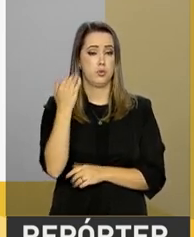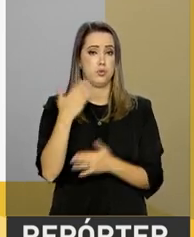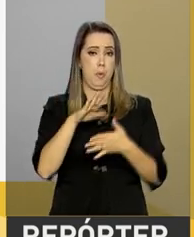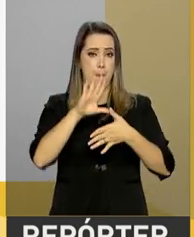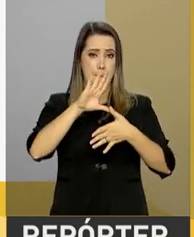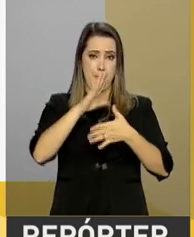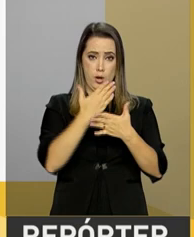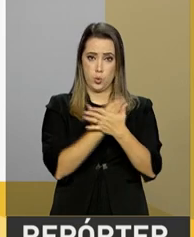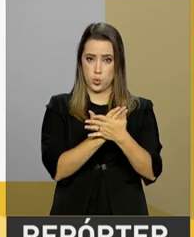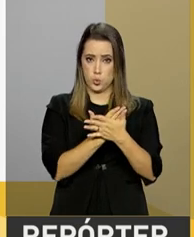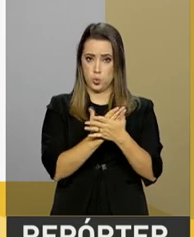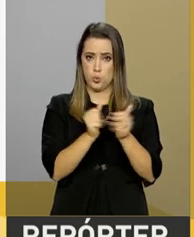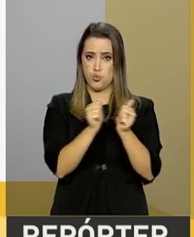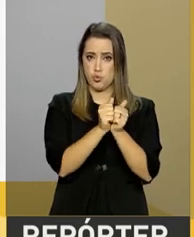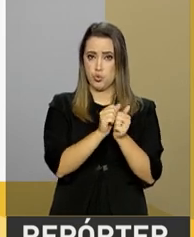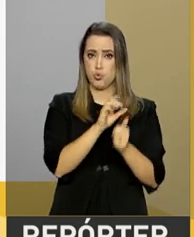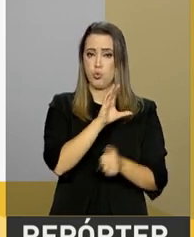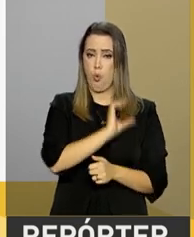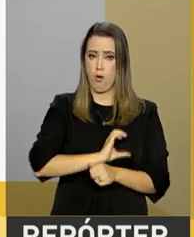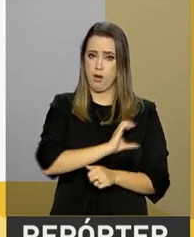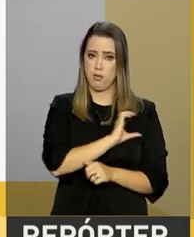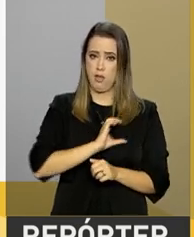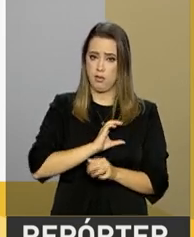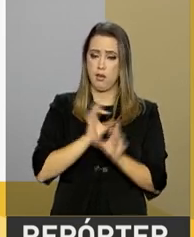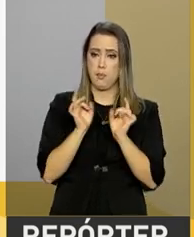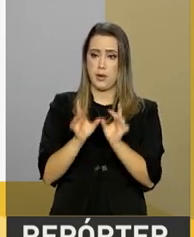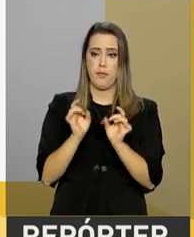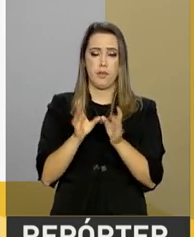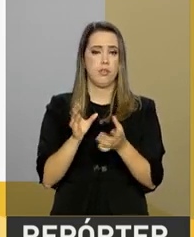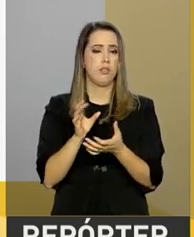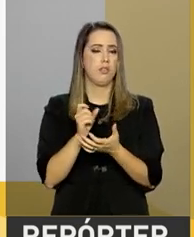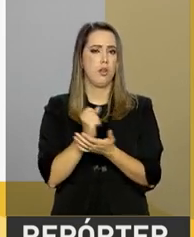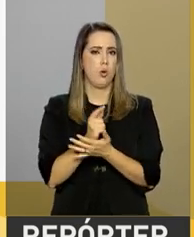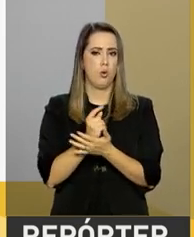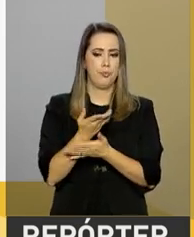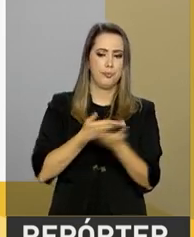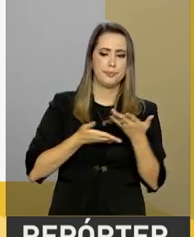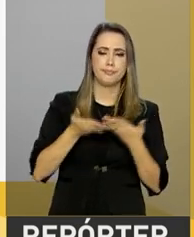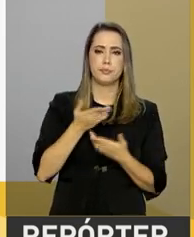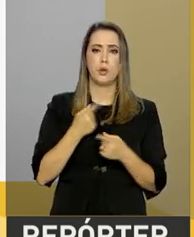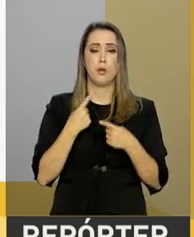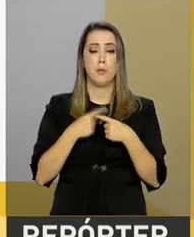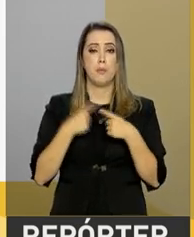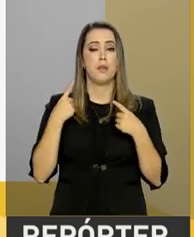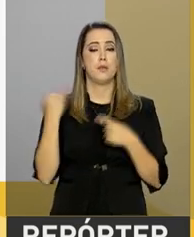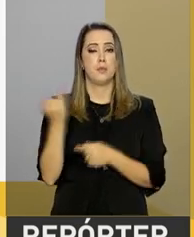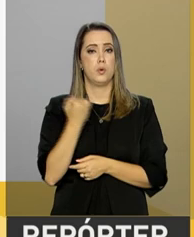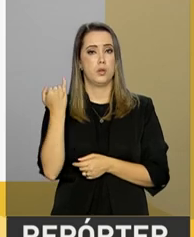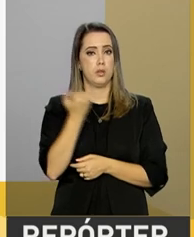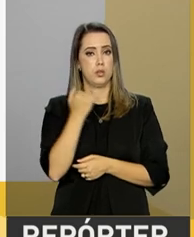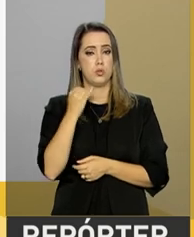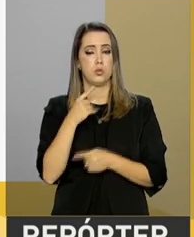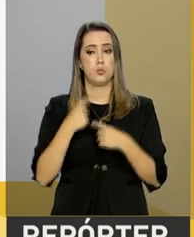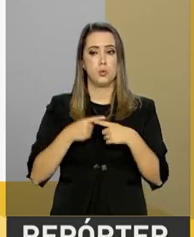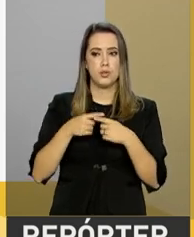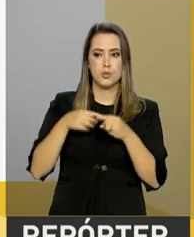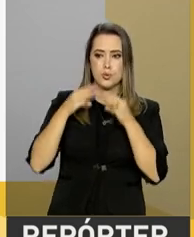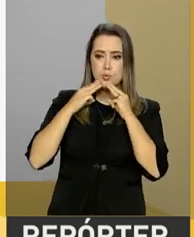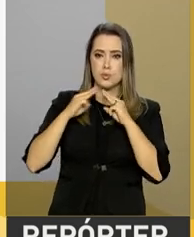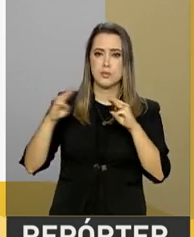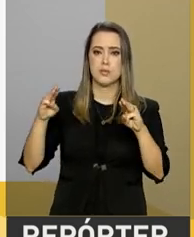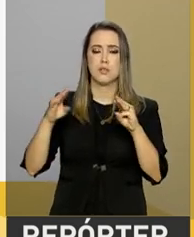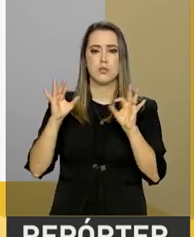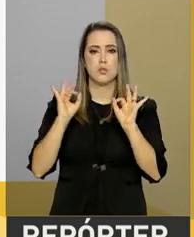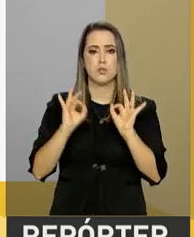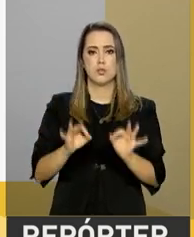sobretudo no momento em que os Estados Unidos acabam de fazer este anúncio, mas uma mensagem clara de que